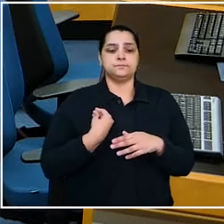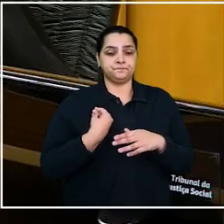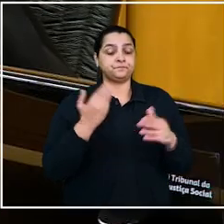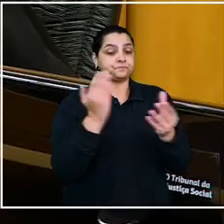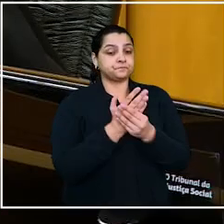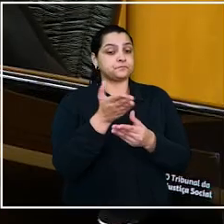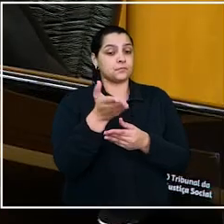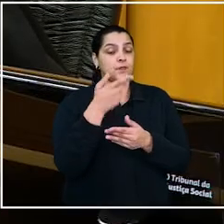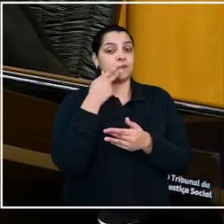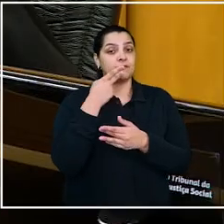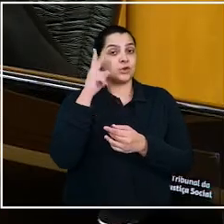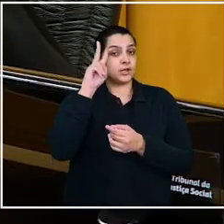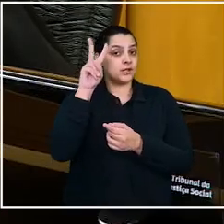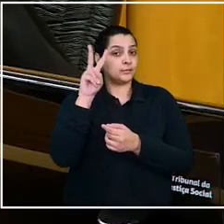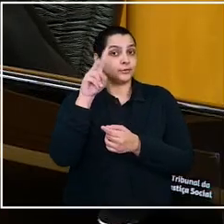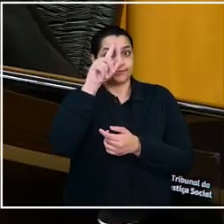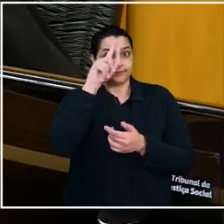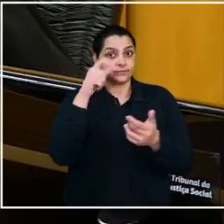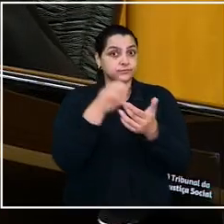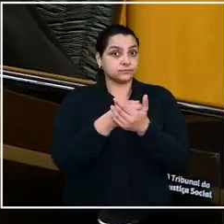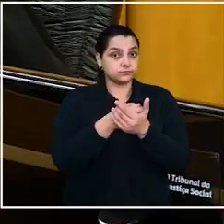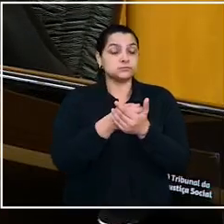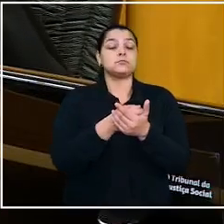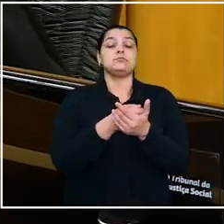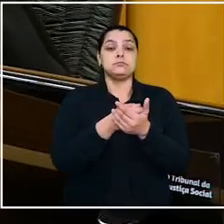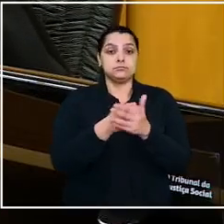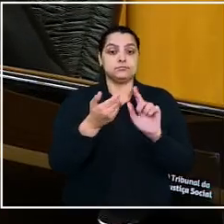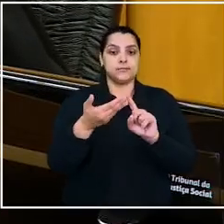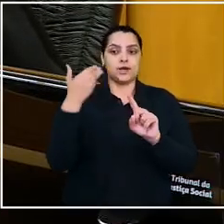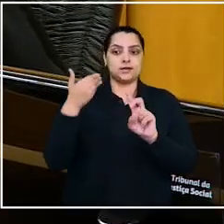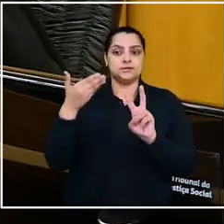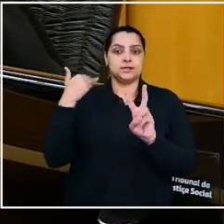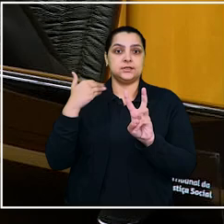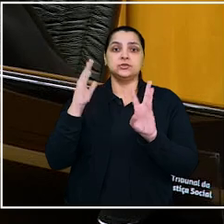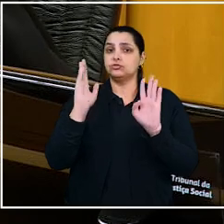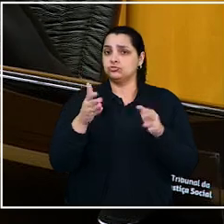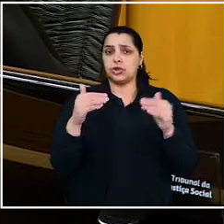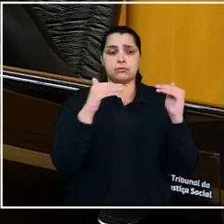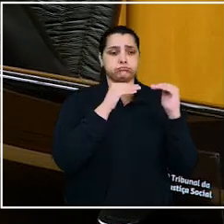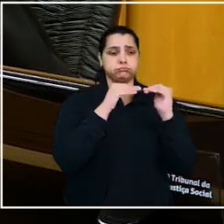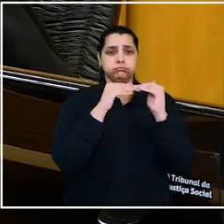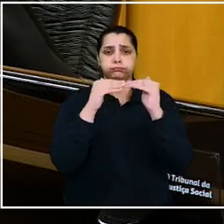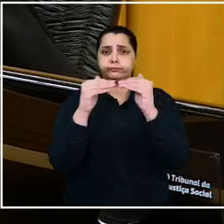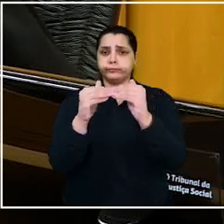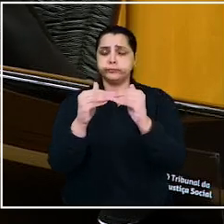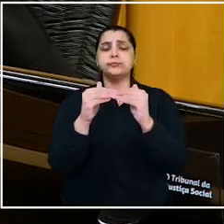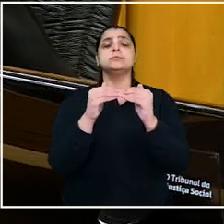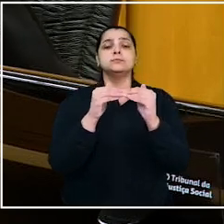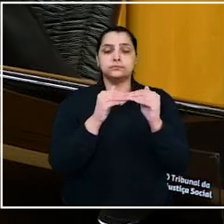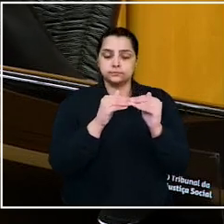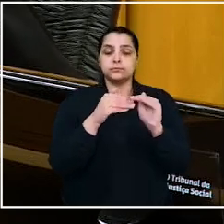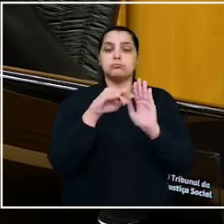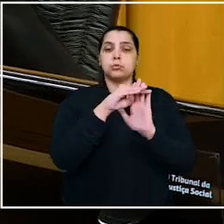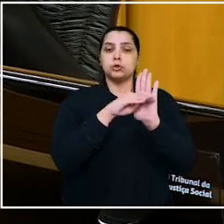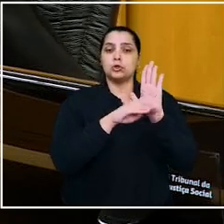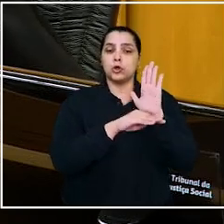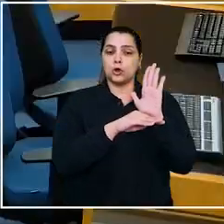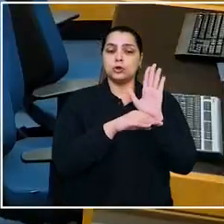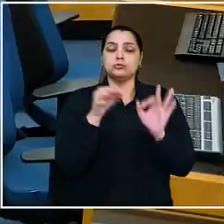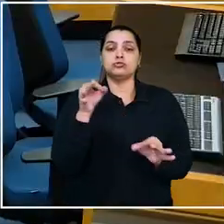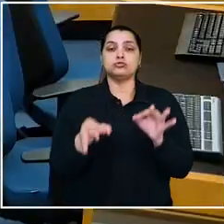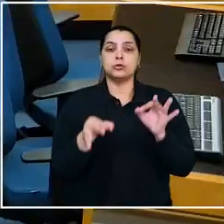autos. A magistrada ressaltou que as decisões das instâncias anteriores estão de acordo com as recomendações do